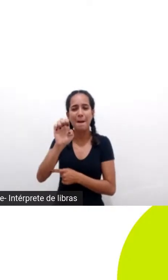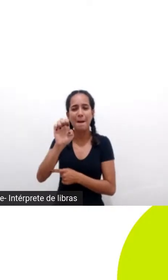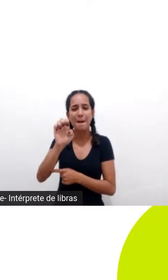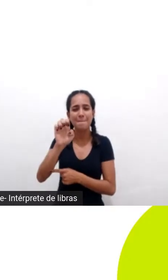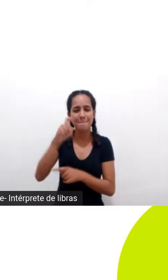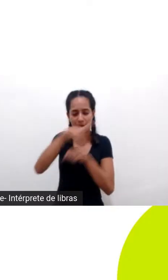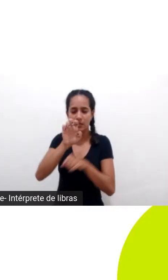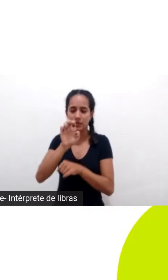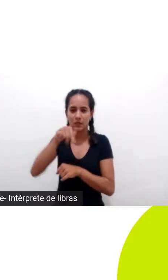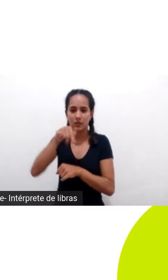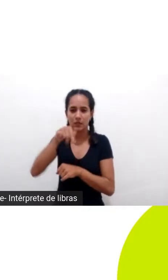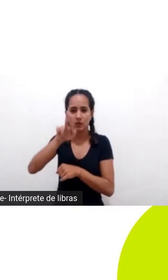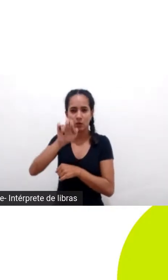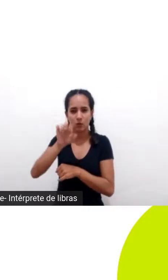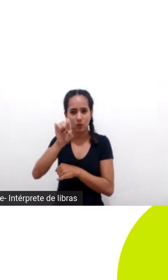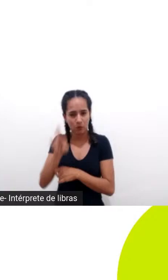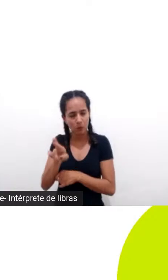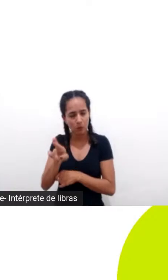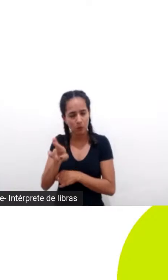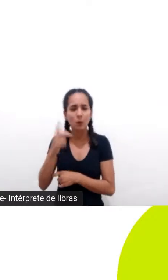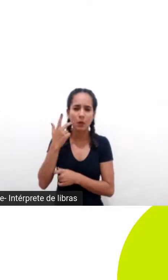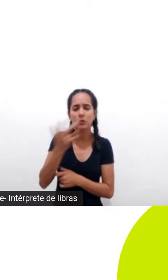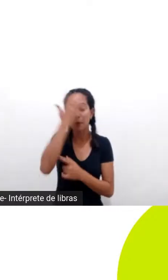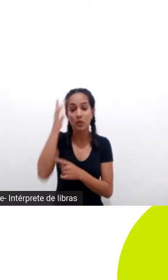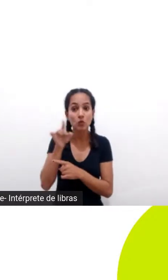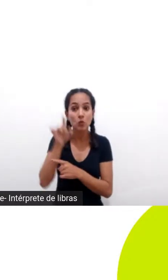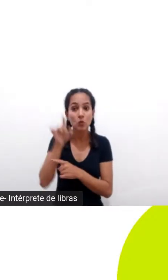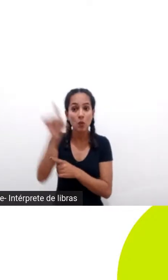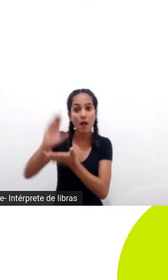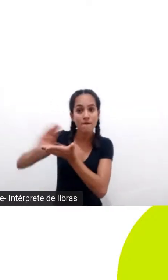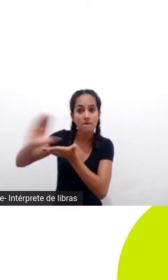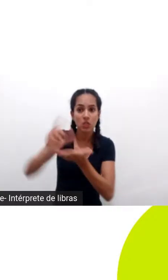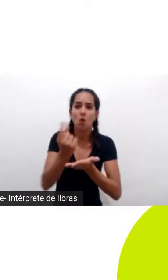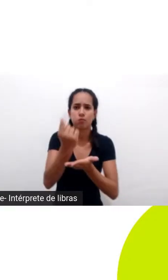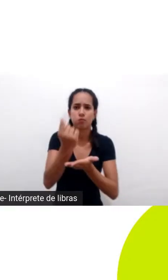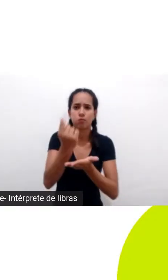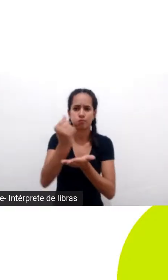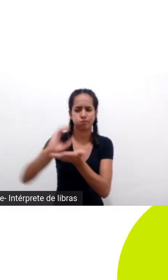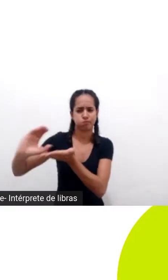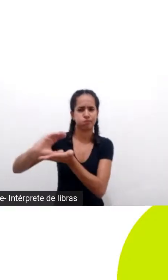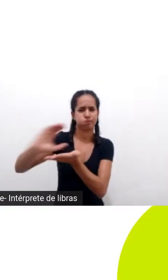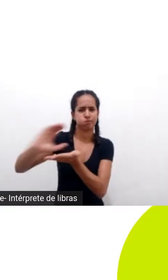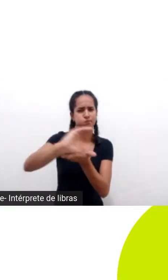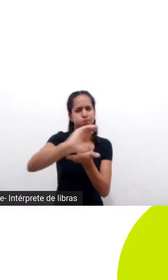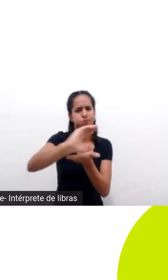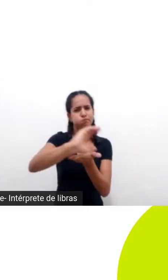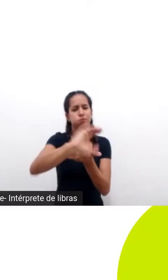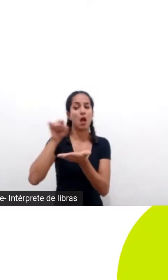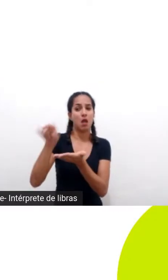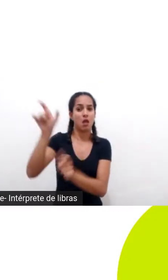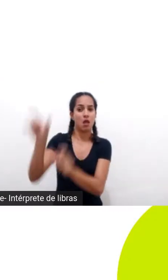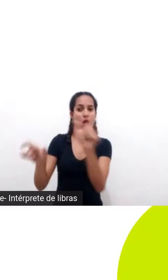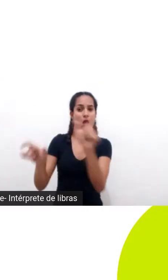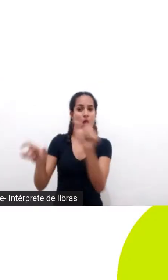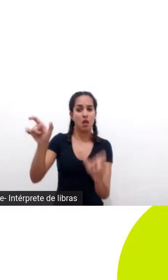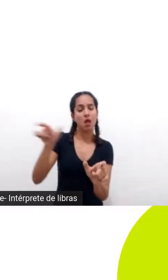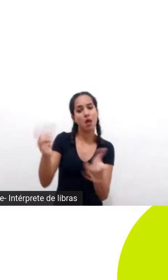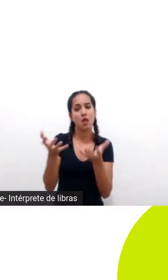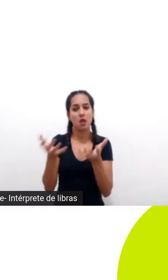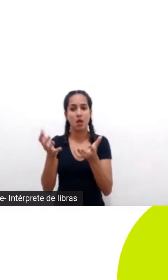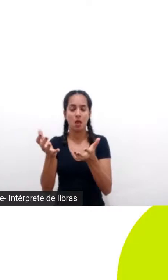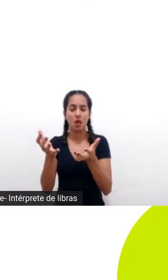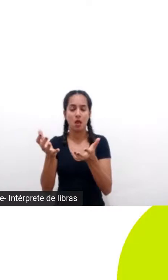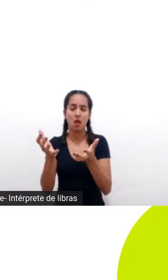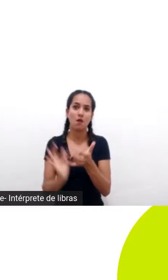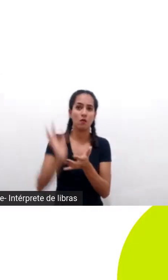impacto então basicamente são investidores que tem capital pra investir e eles justamente estão buscando iniciativas virtuosas negócios sociais